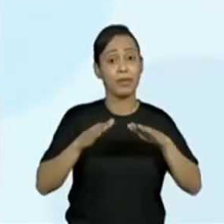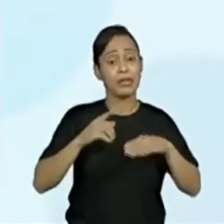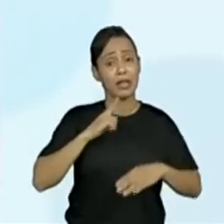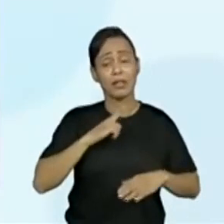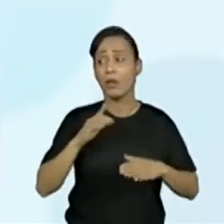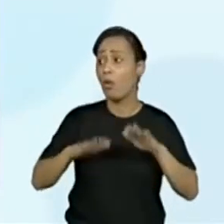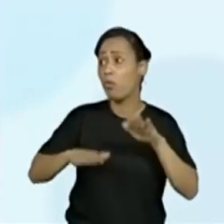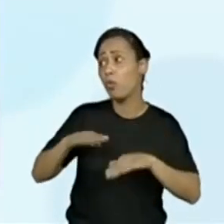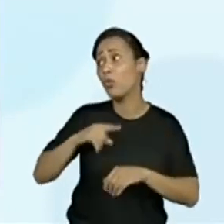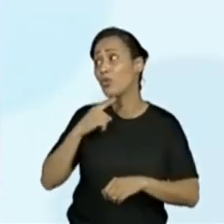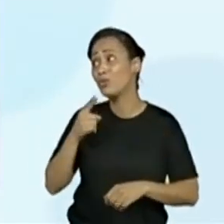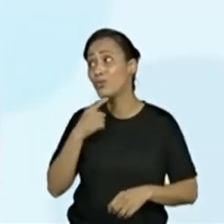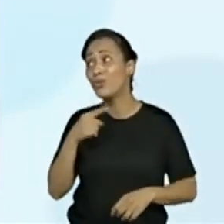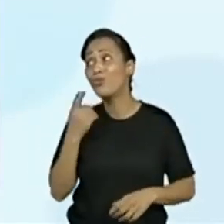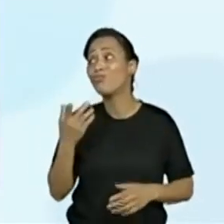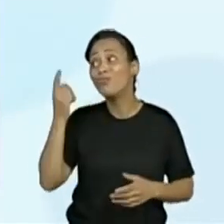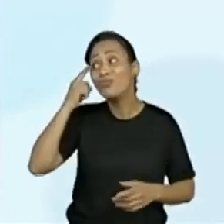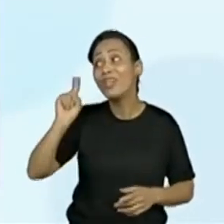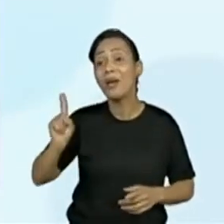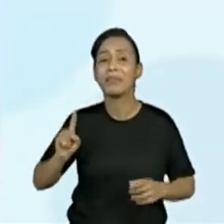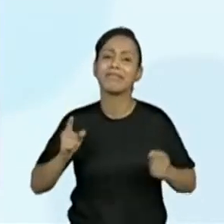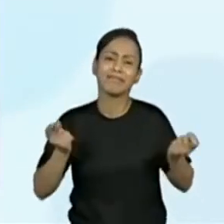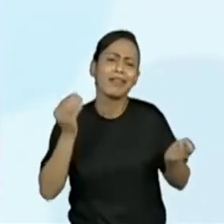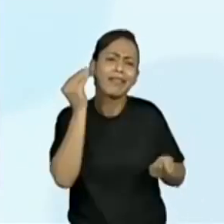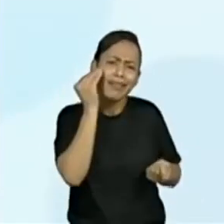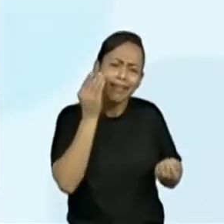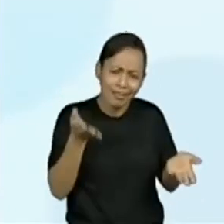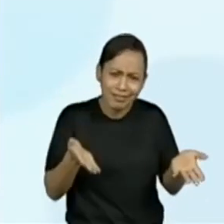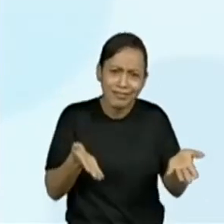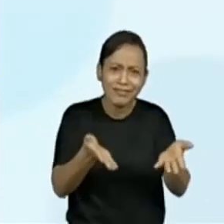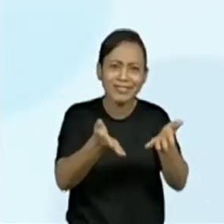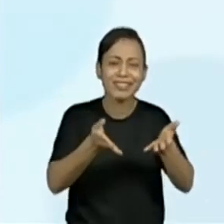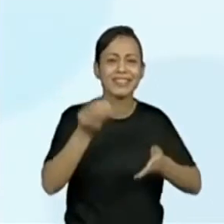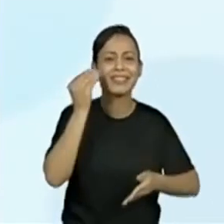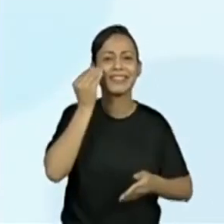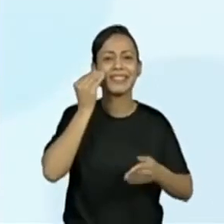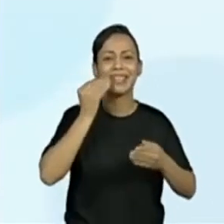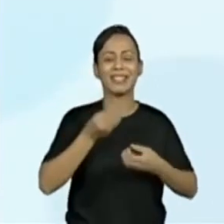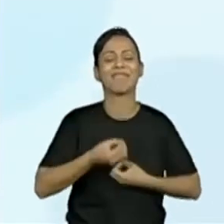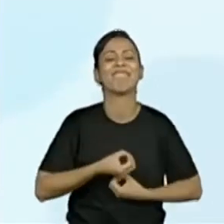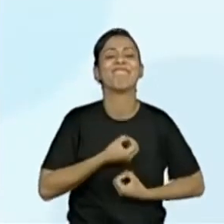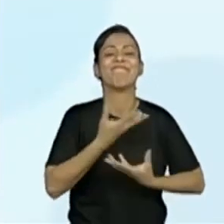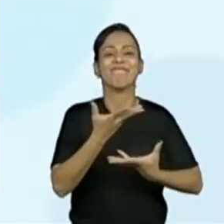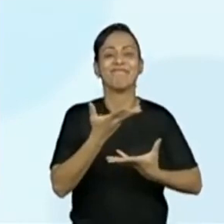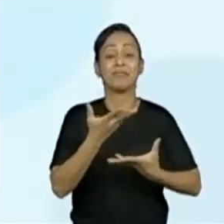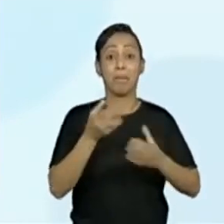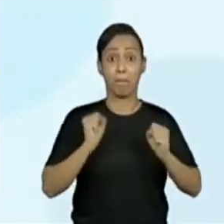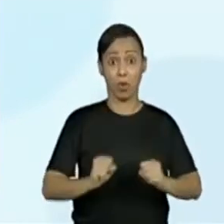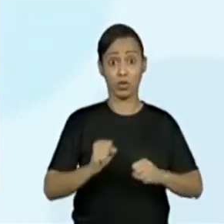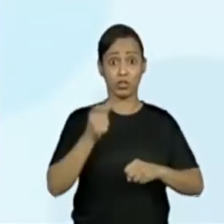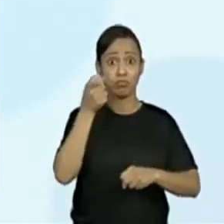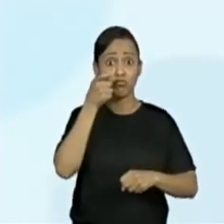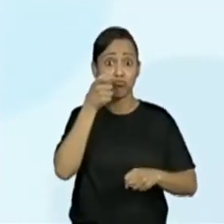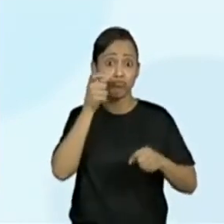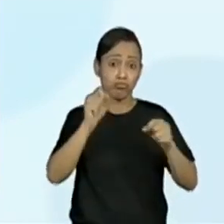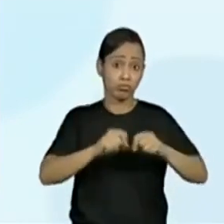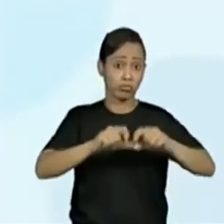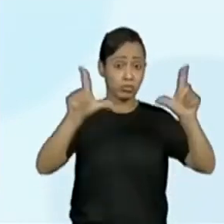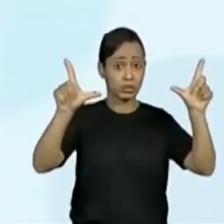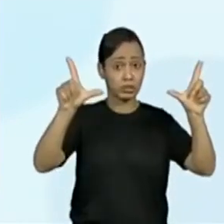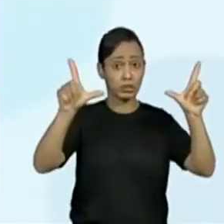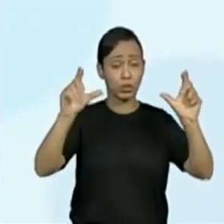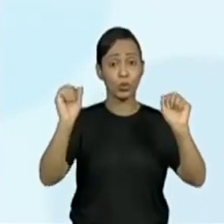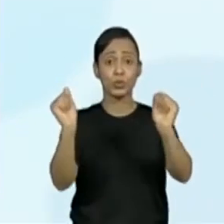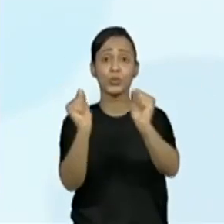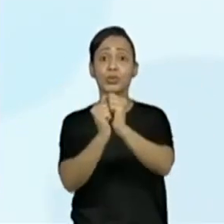acho que tem que desafiar. gosta de desafio. E outra. Por mais que vocês estejam assistindo, seja na televisão, ou indiretamente com o